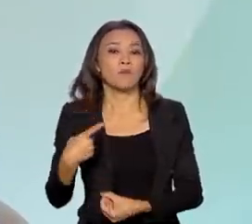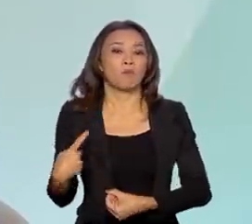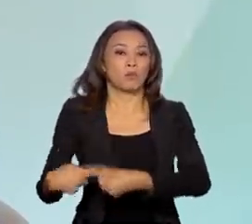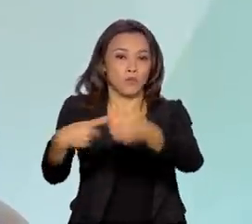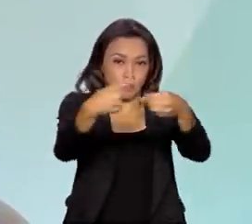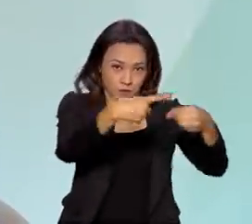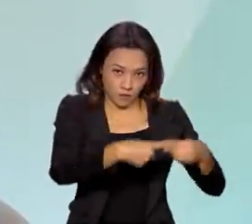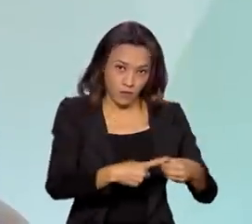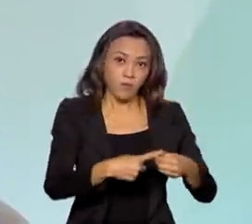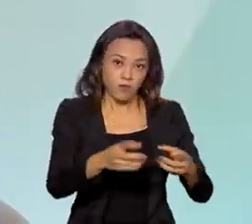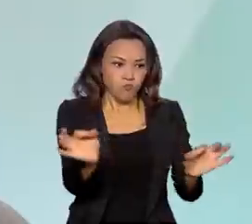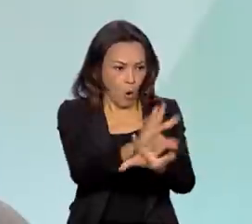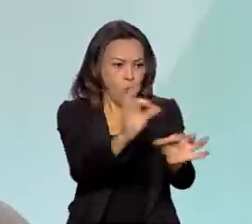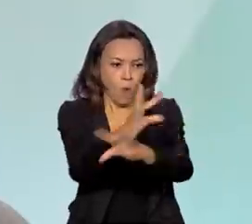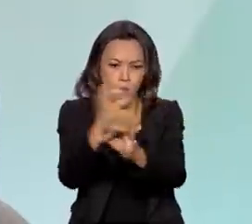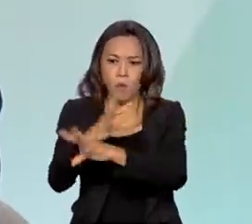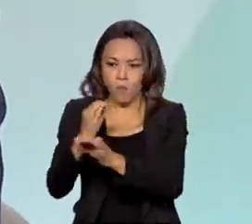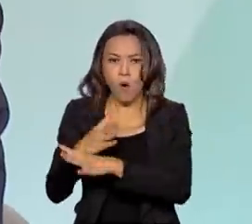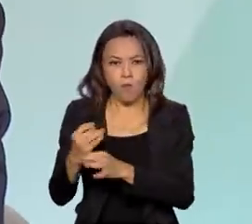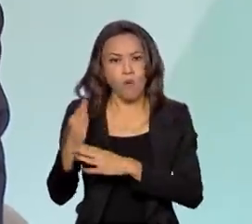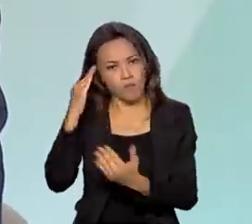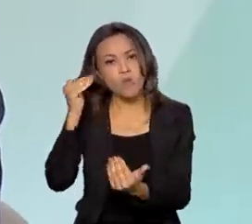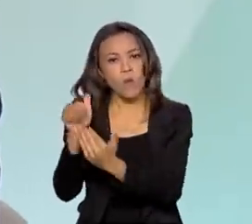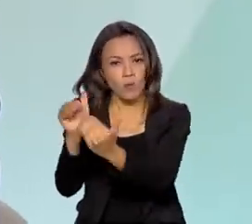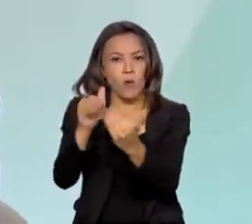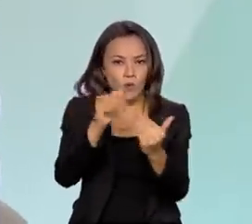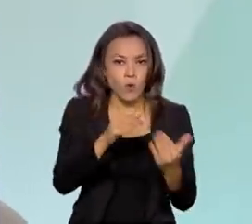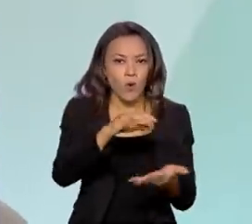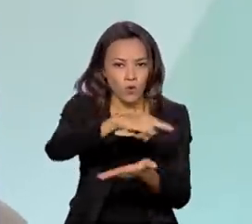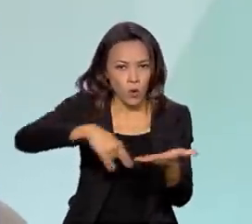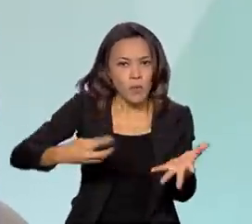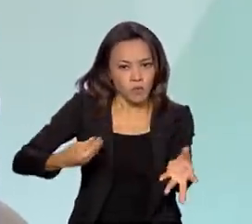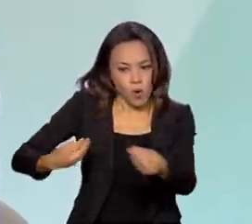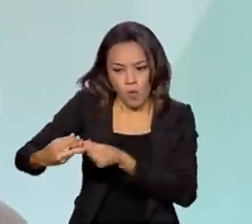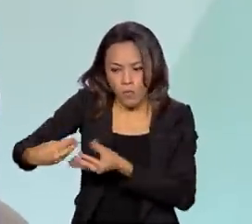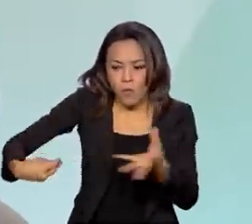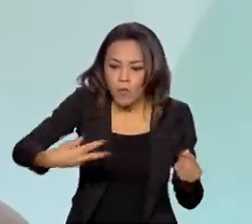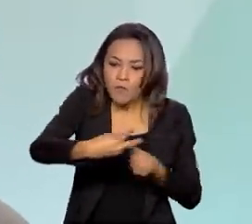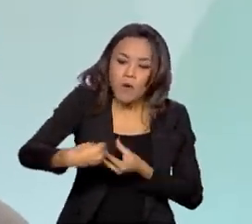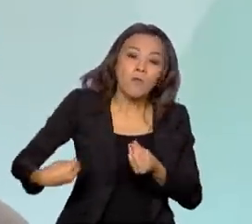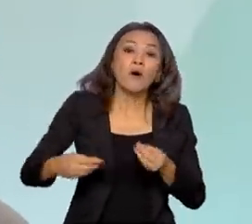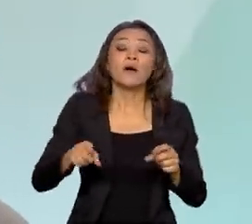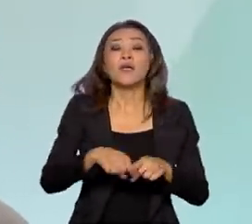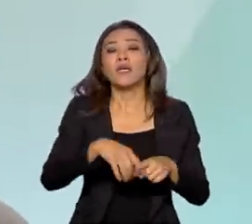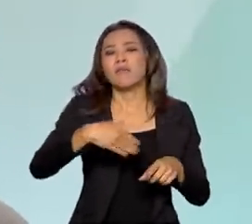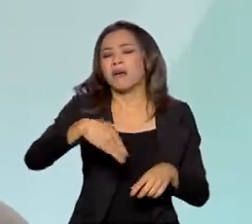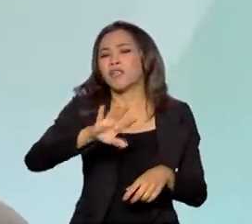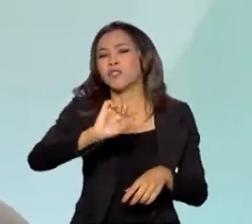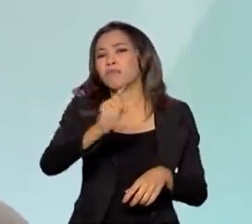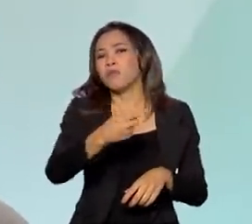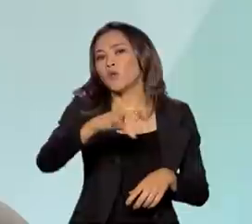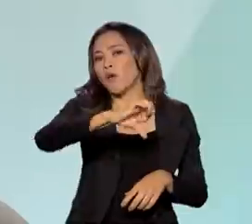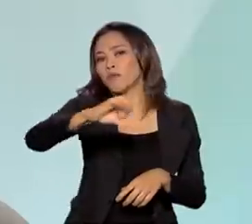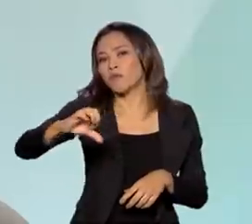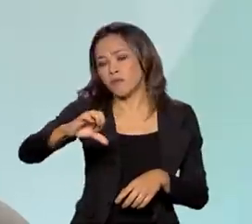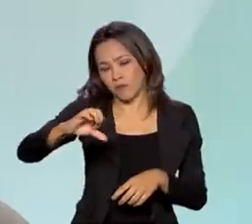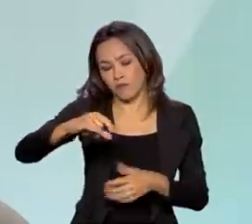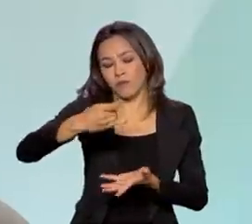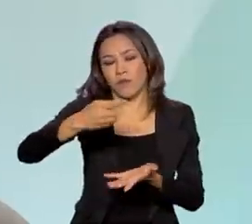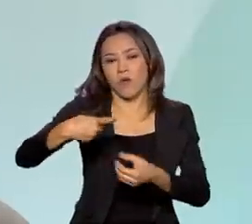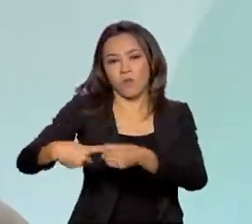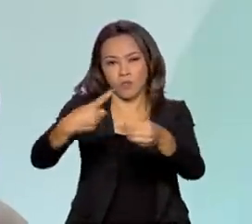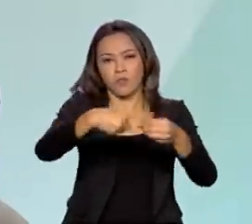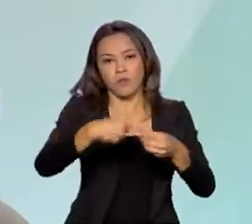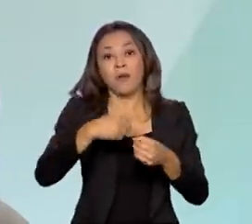concluída a sua adesão e ao redor de 700 municípios em processo de adesão. Então, nós entendemos,